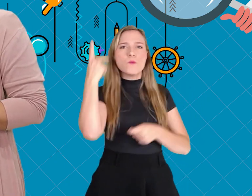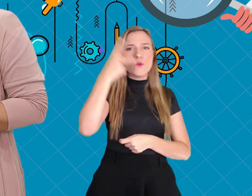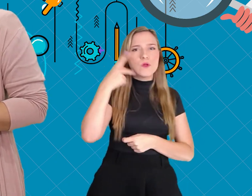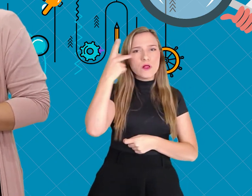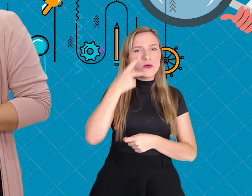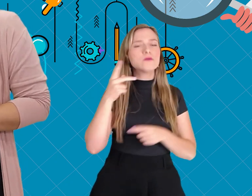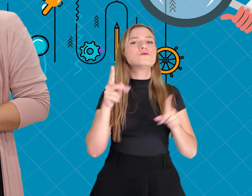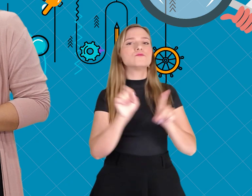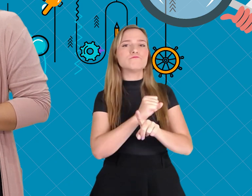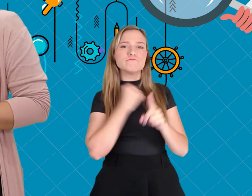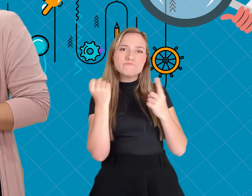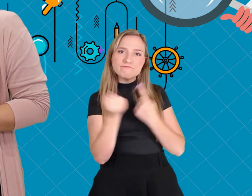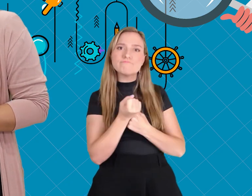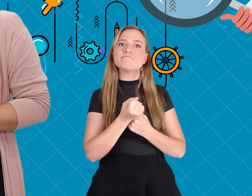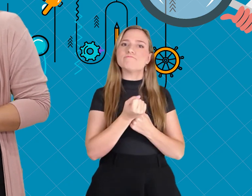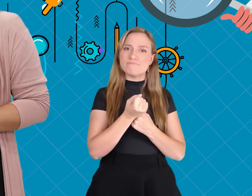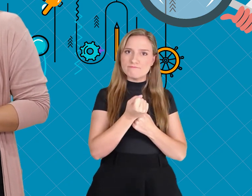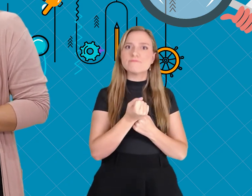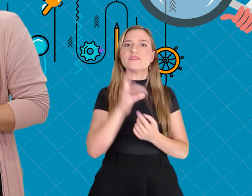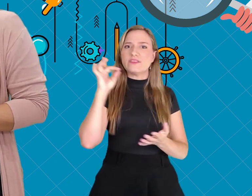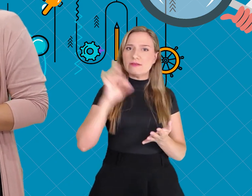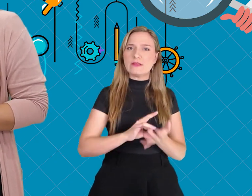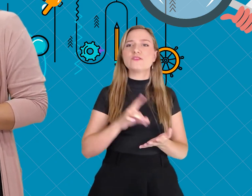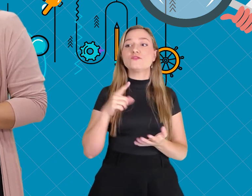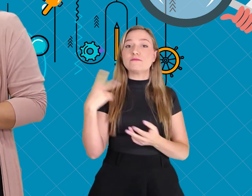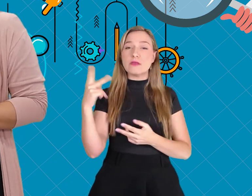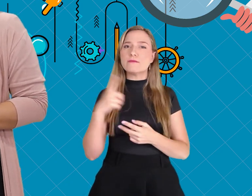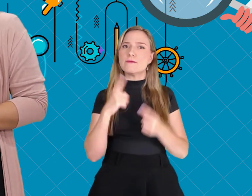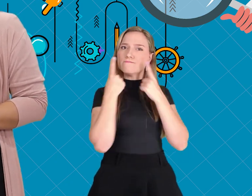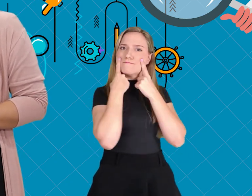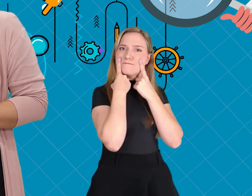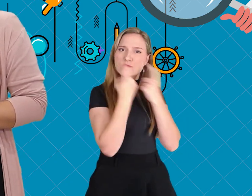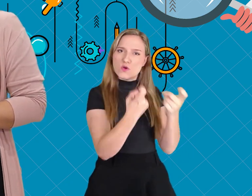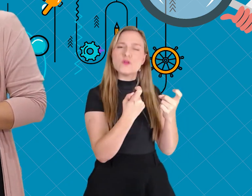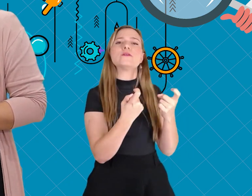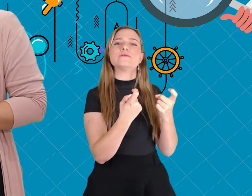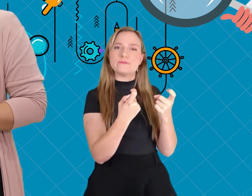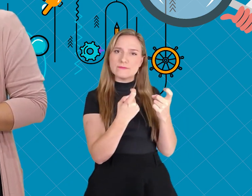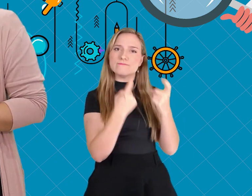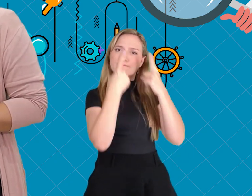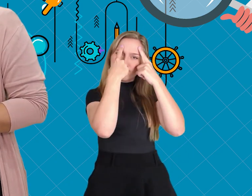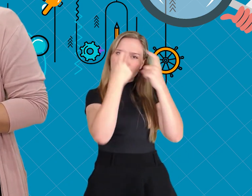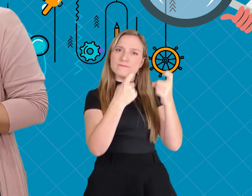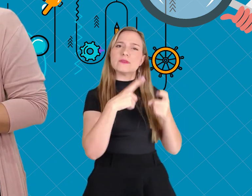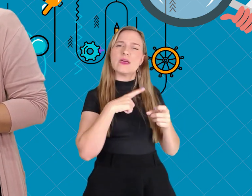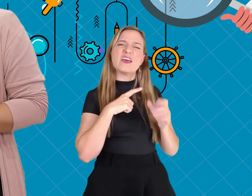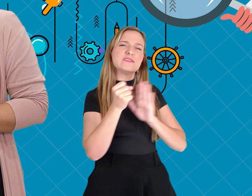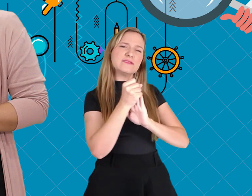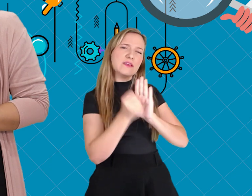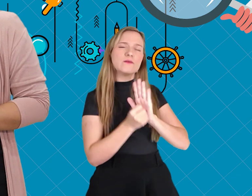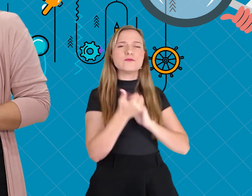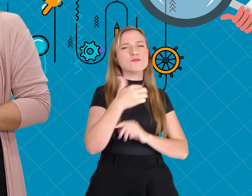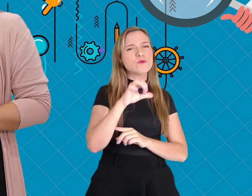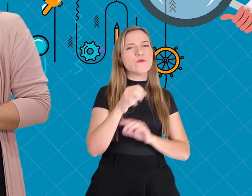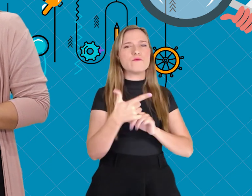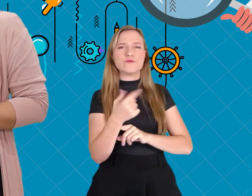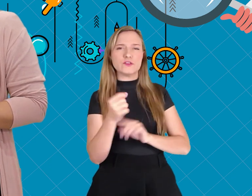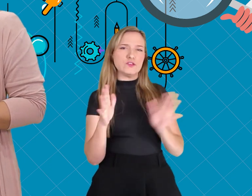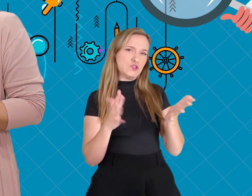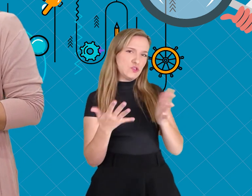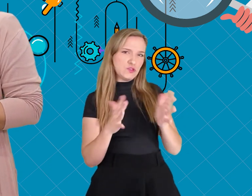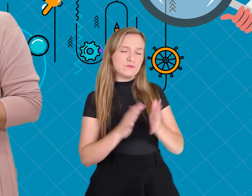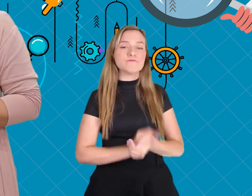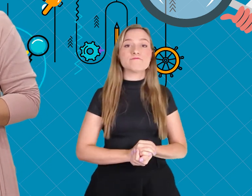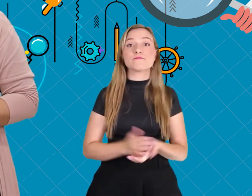controlavam as organizações políticas e a sociedade de forma bem violenta, lá durante